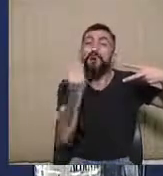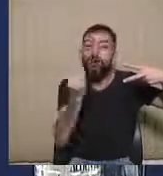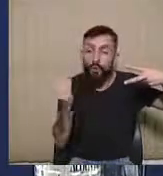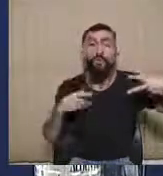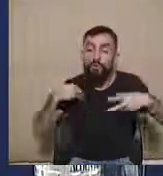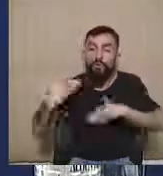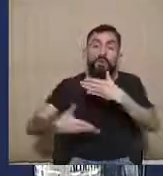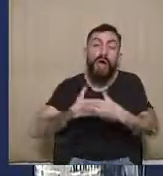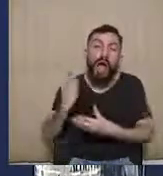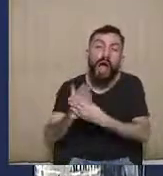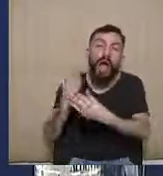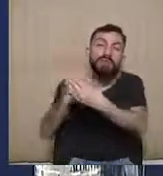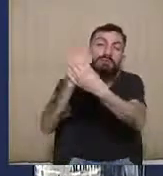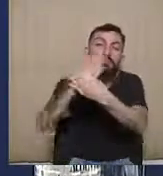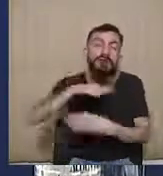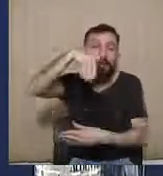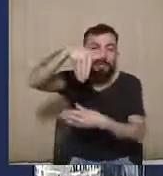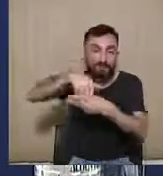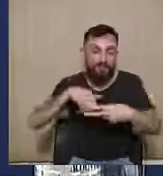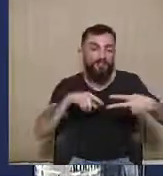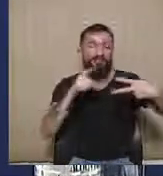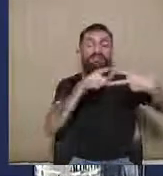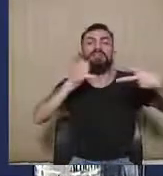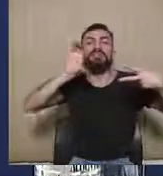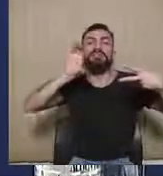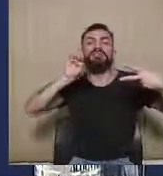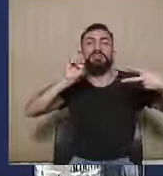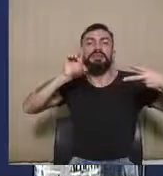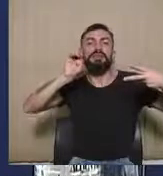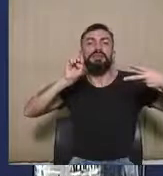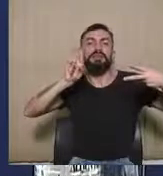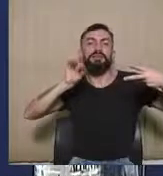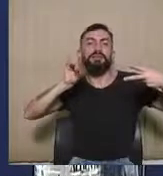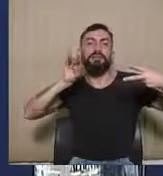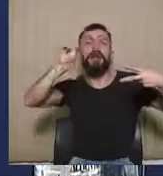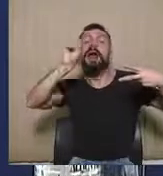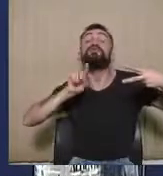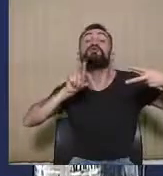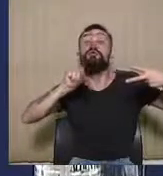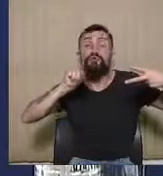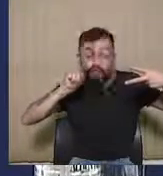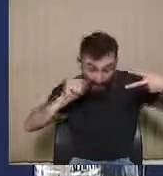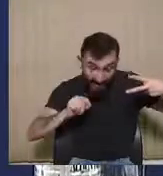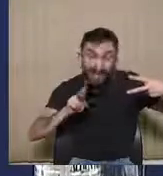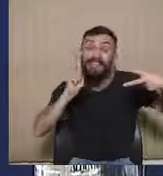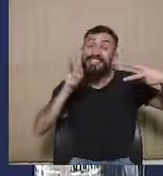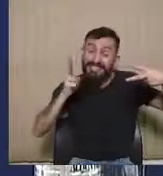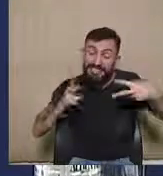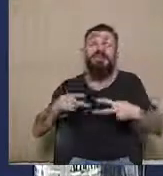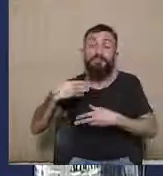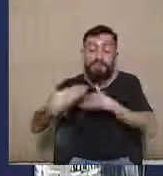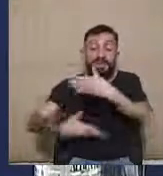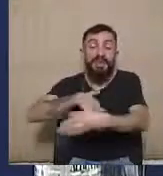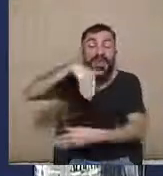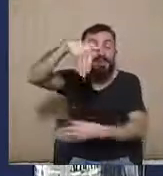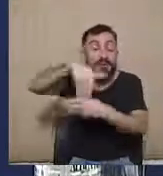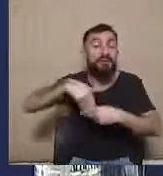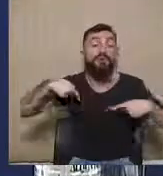eleitorais. E quando a gente fala de celeridade, a gente tem que perceber o seguinte, as ações eleitorais vão ter sempre um rito extremamente